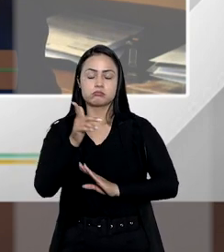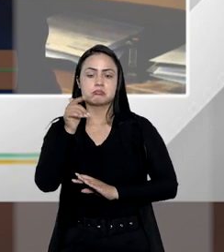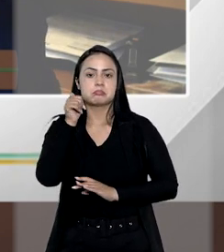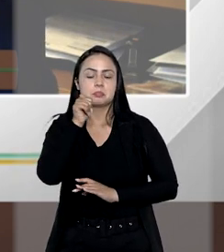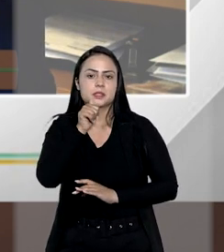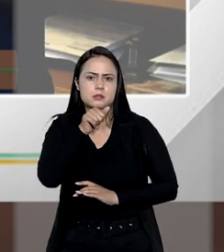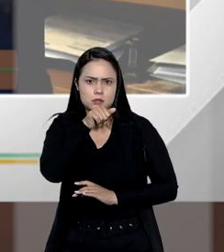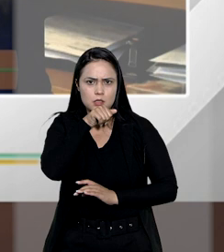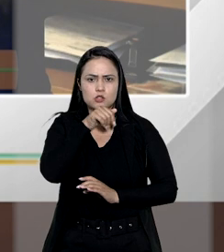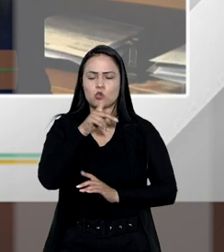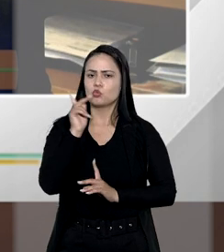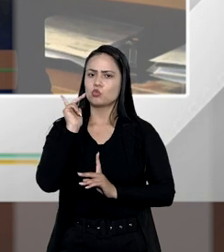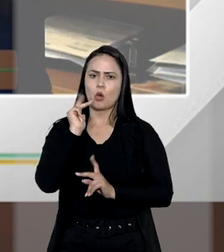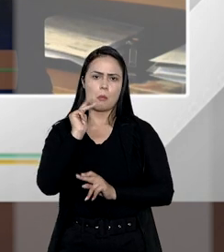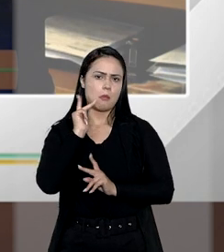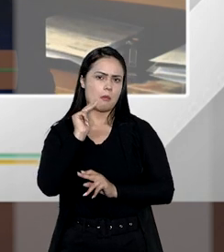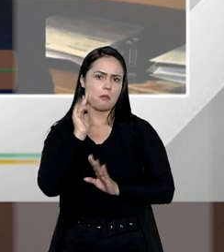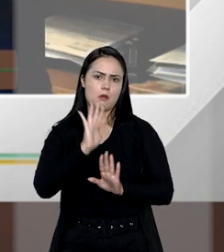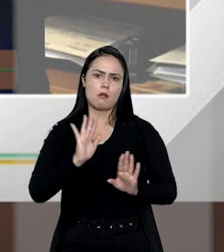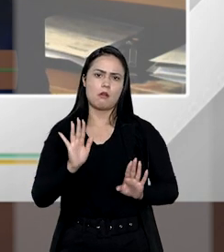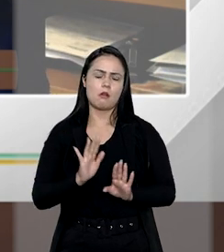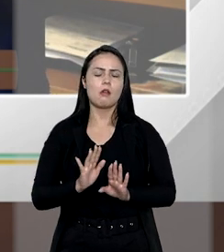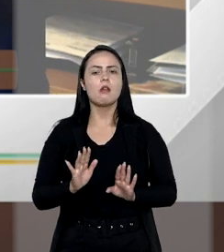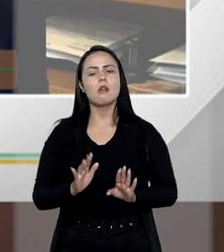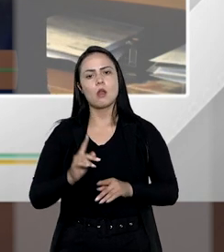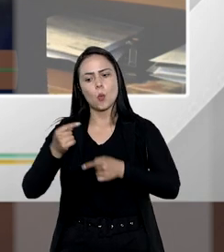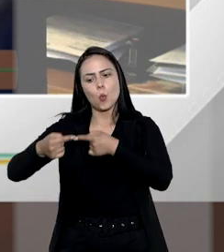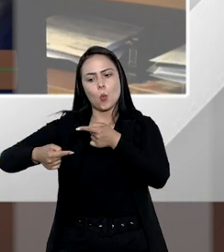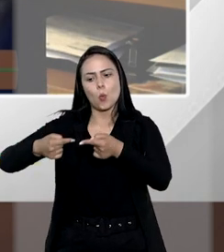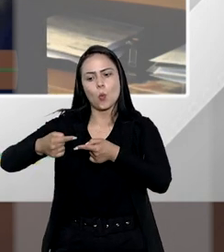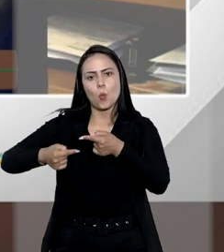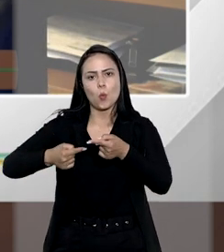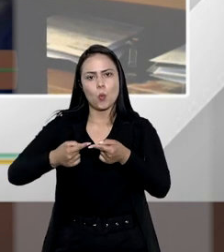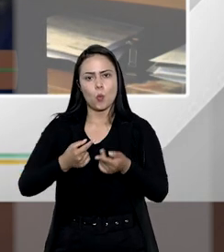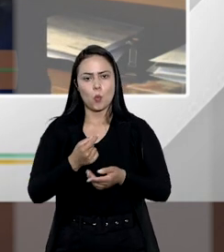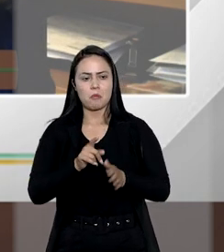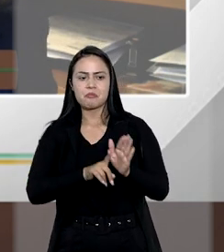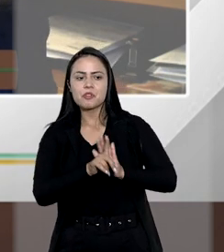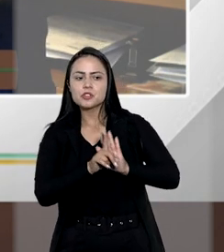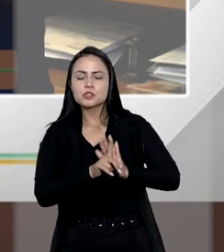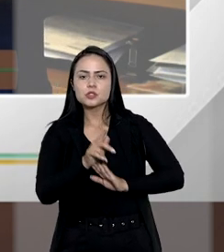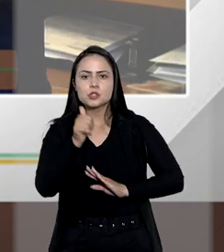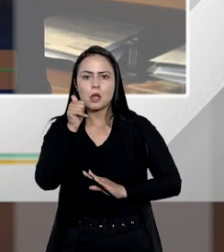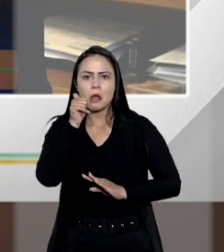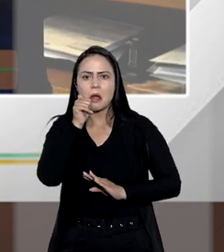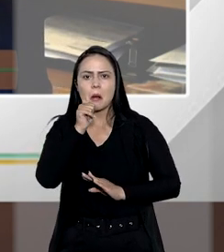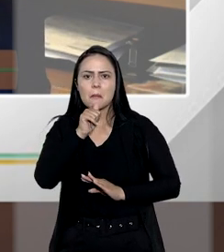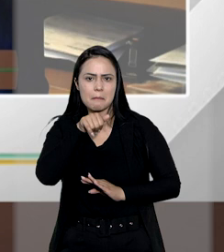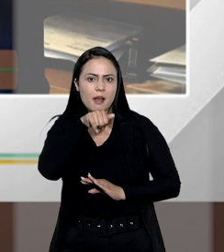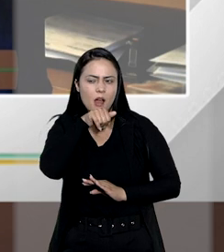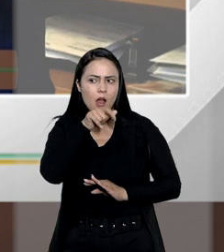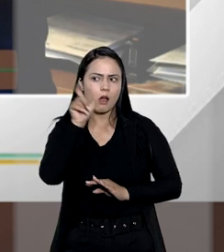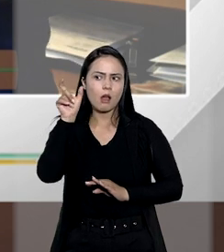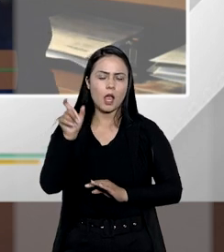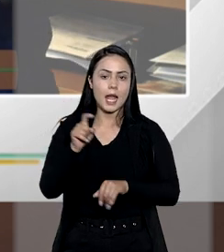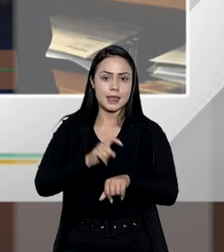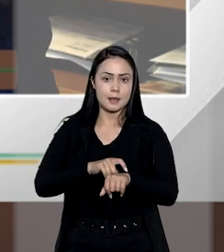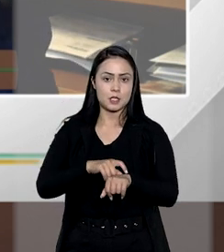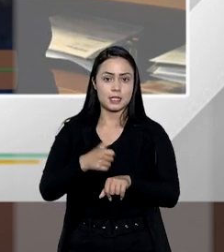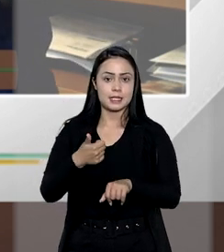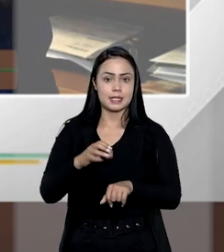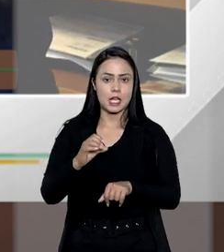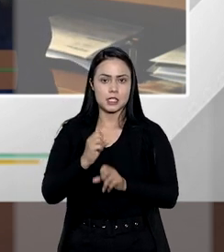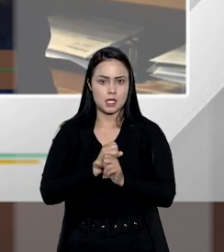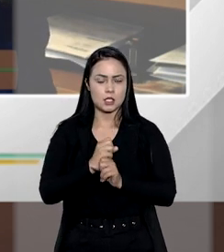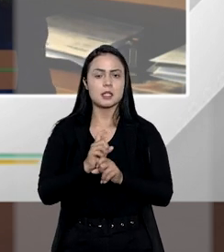Porque, normalmente, o herdeiro que investiga a sua paternidade esse prazo dos 10